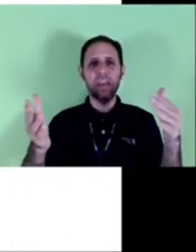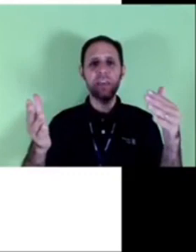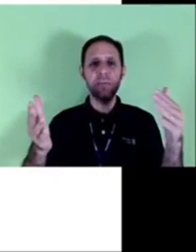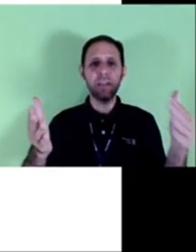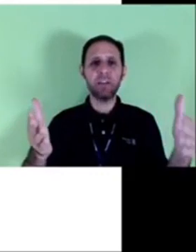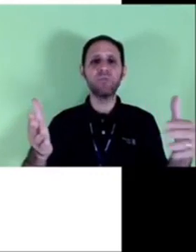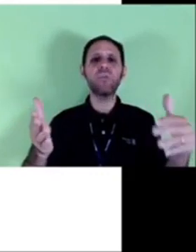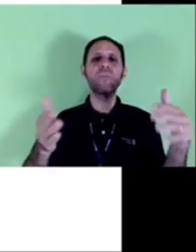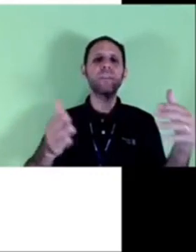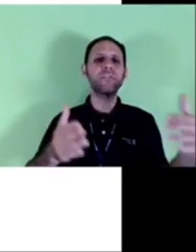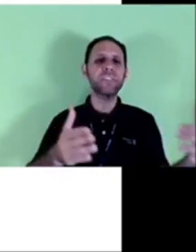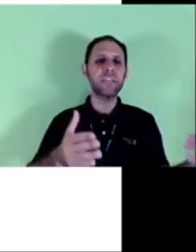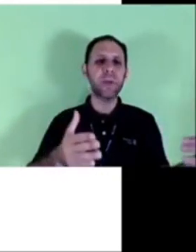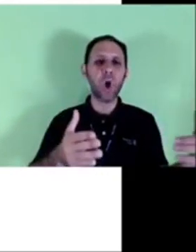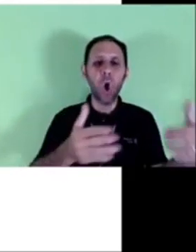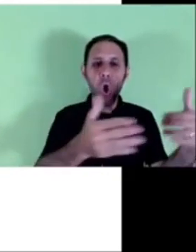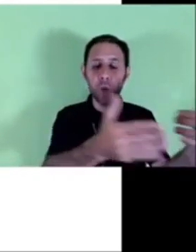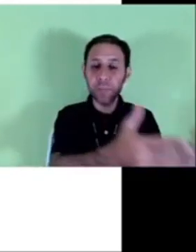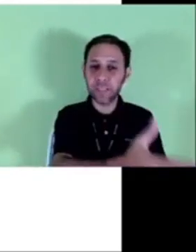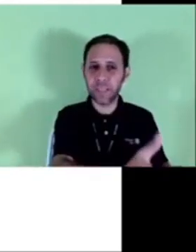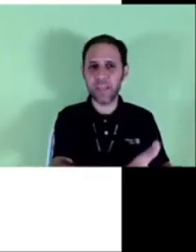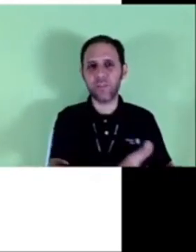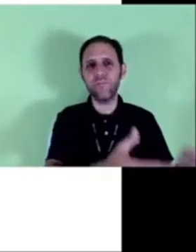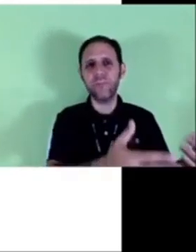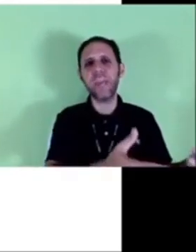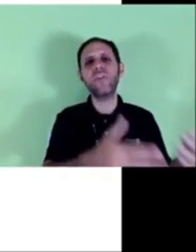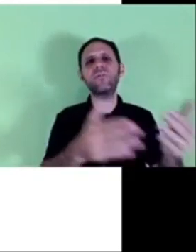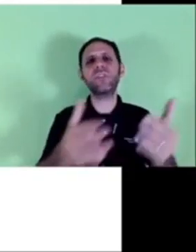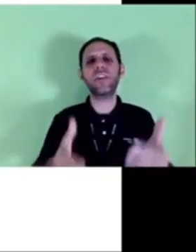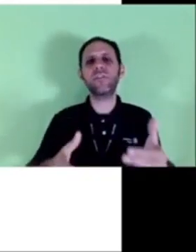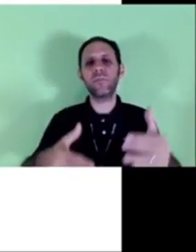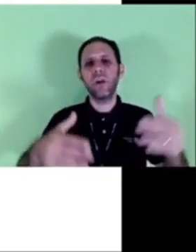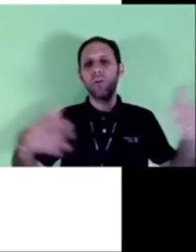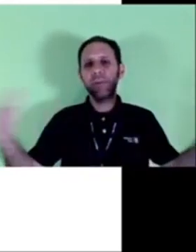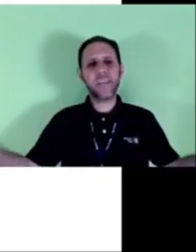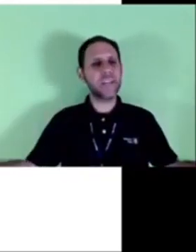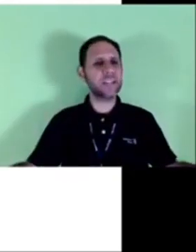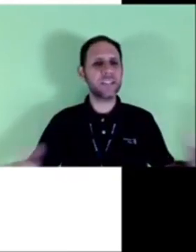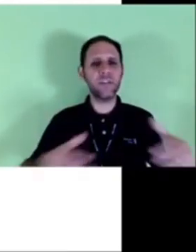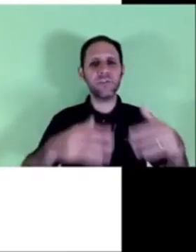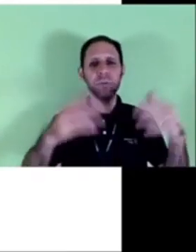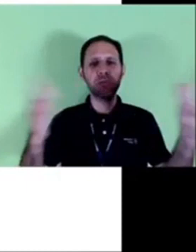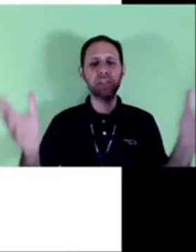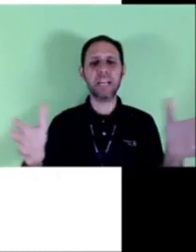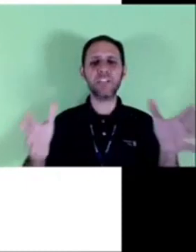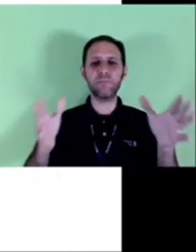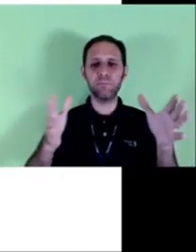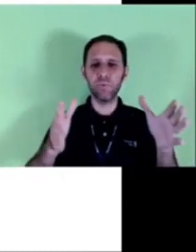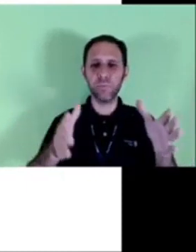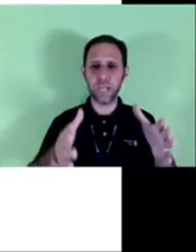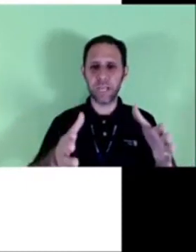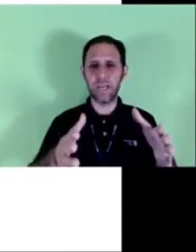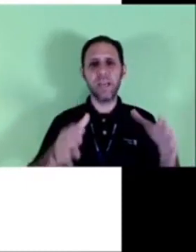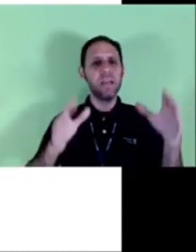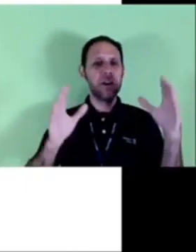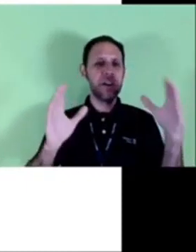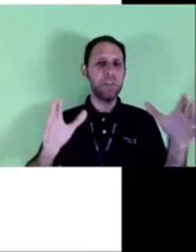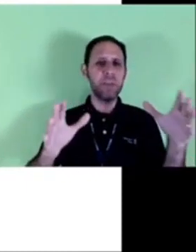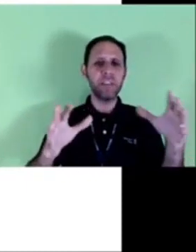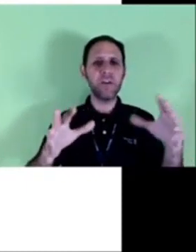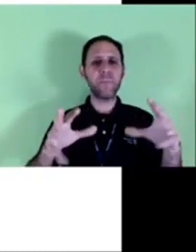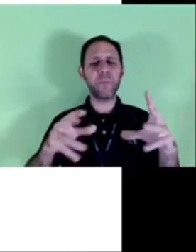requerimento é um documento utilizado para obter um bem um direito uma declaração de uma autoridade pública